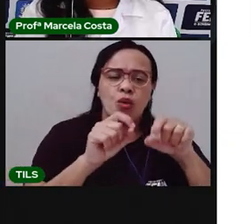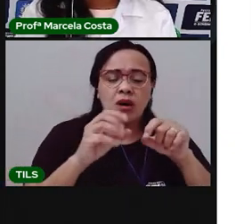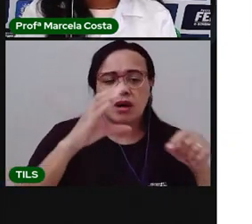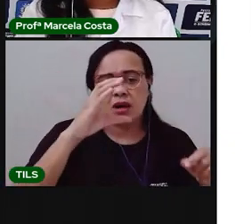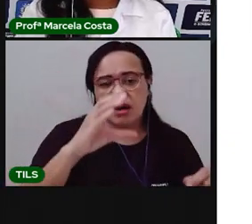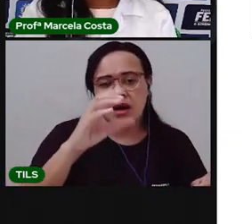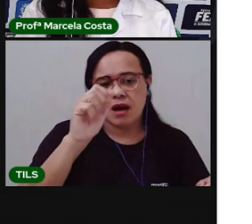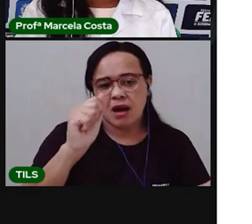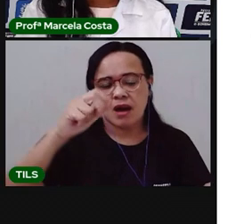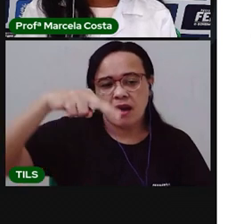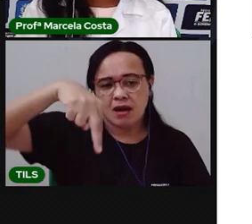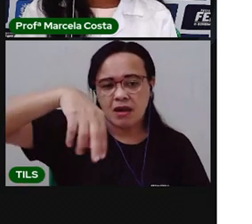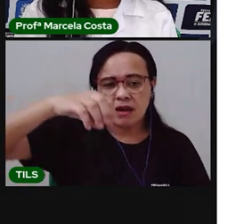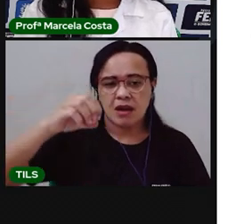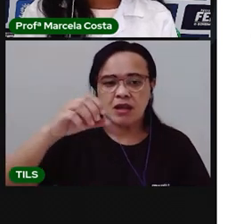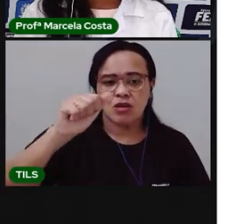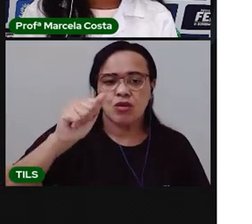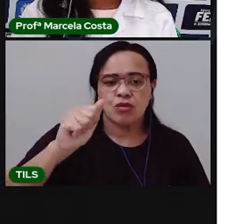Canoa.